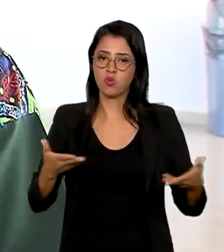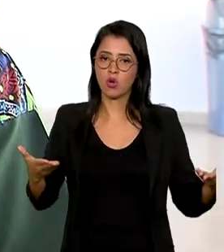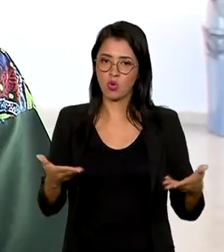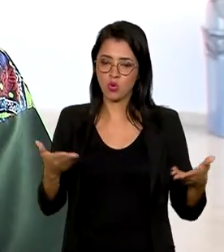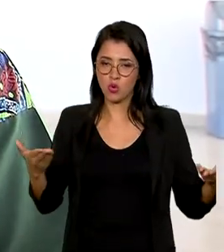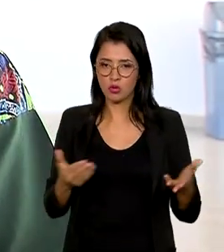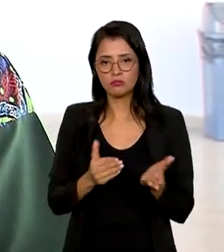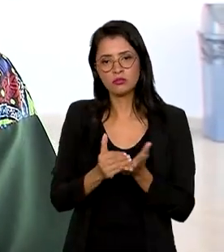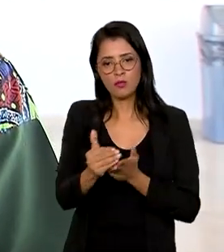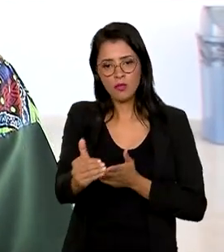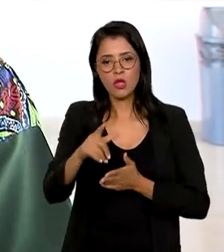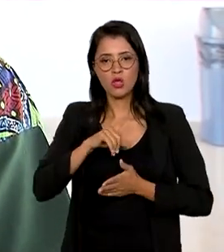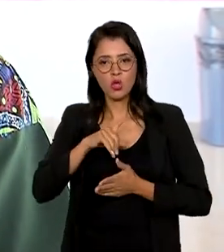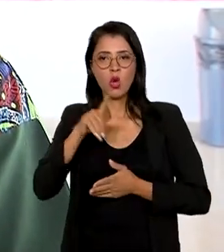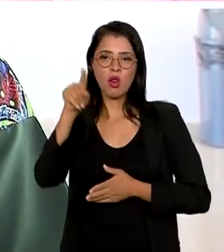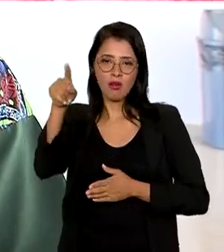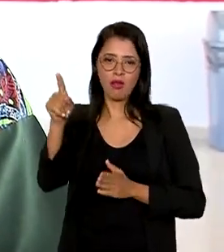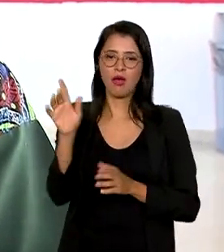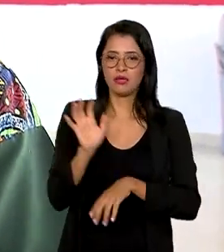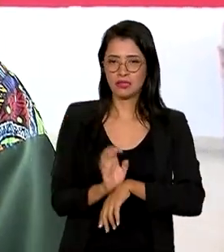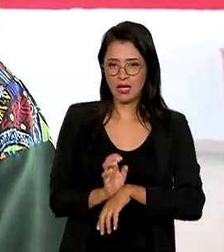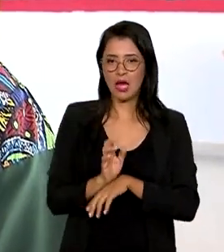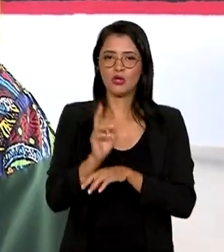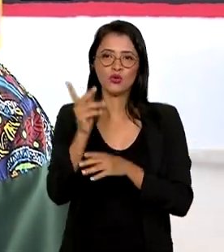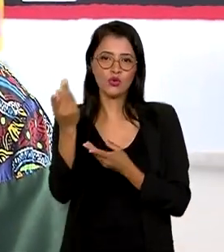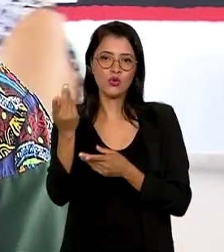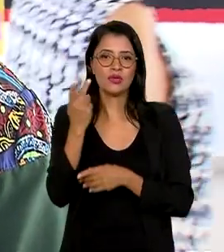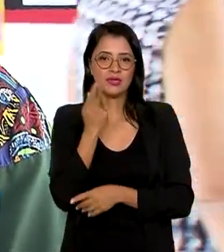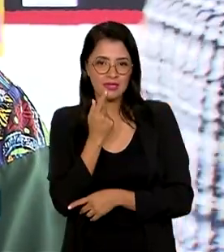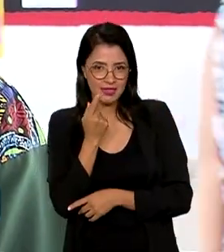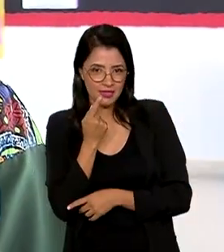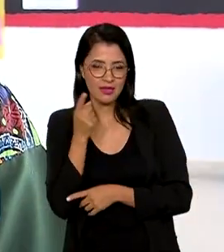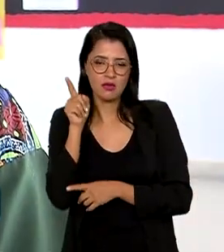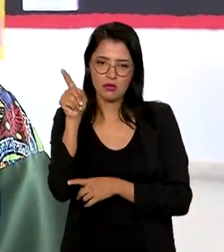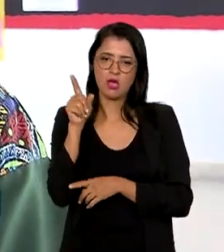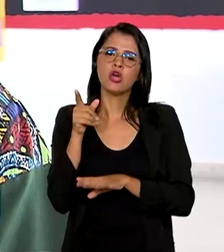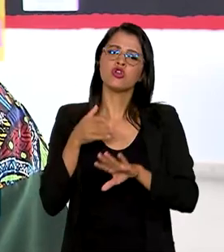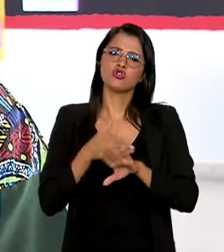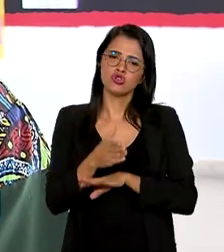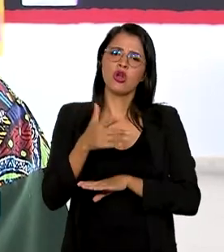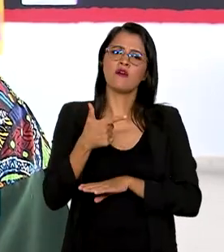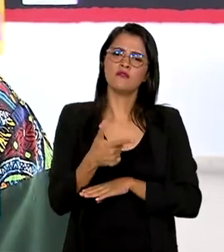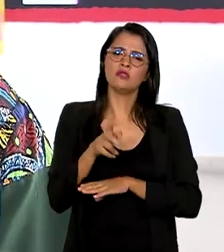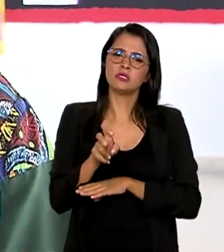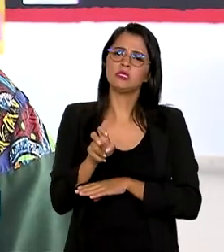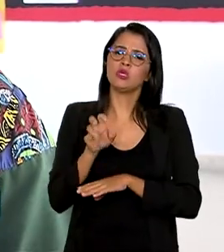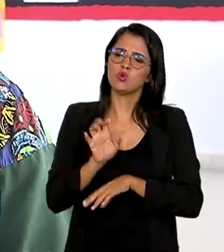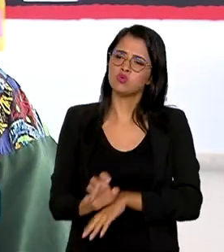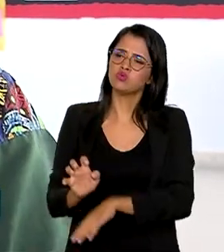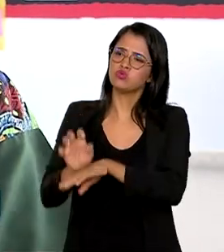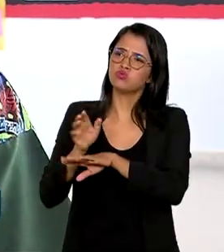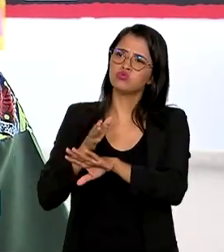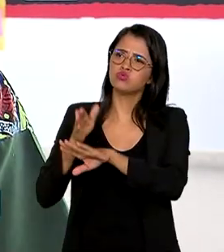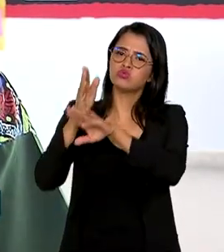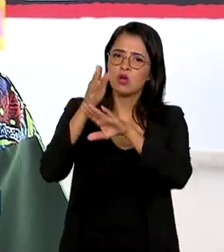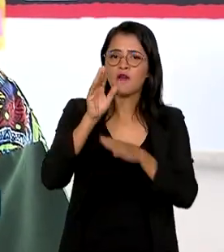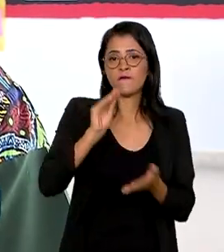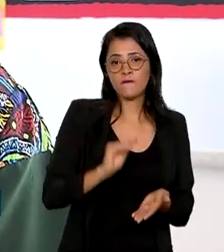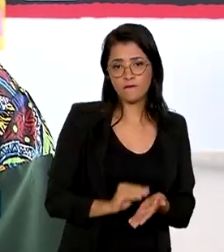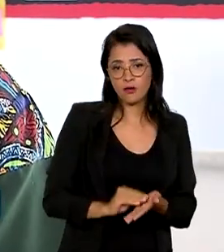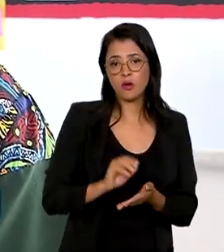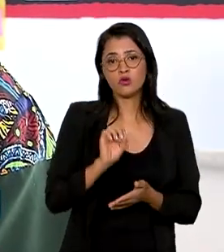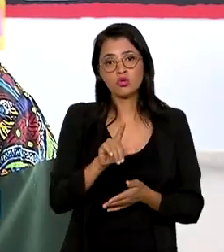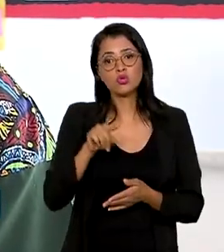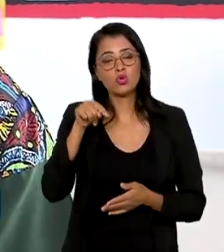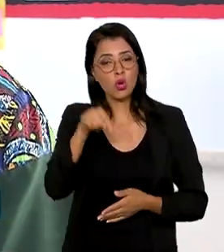gente iniciou por estado de Fortaleza, perdão, estado do Ceará. Já passamos por 25 estados, ou seja, falta apenas